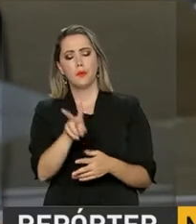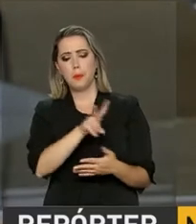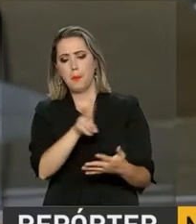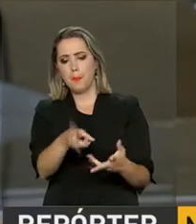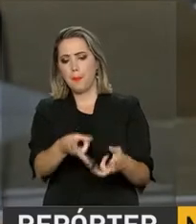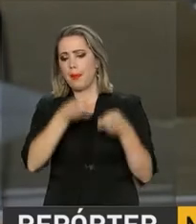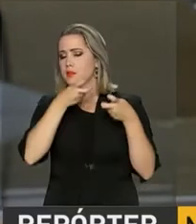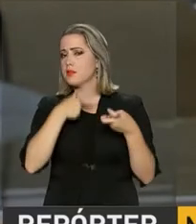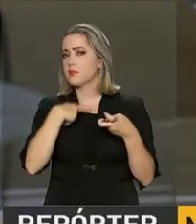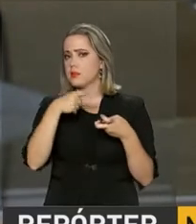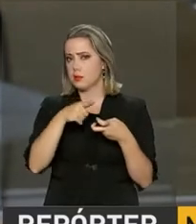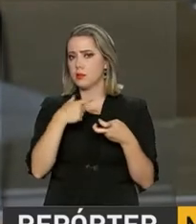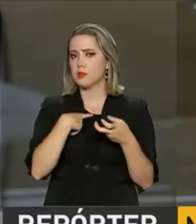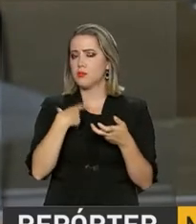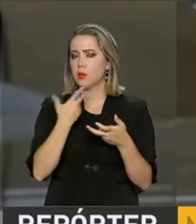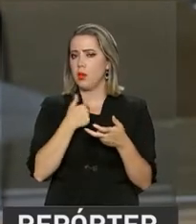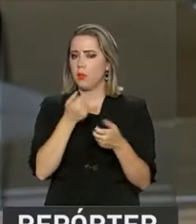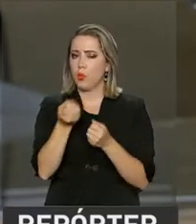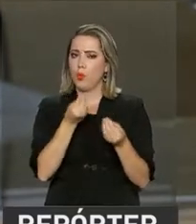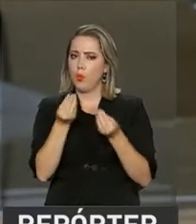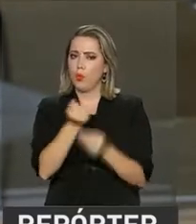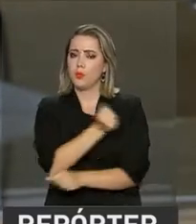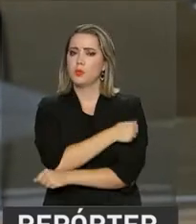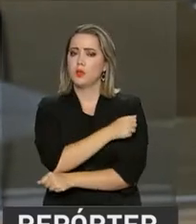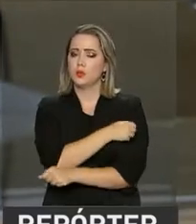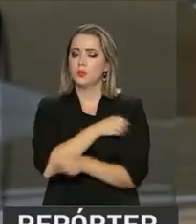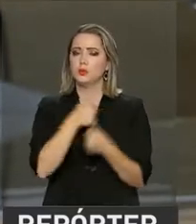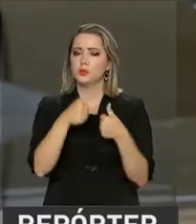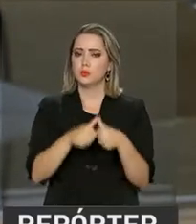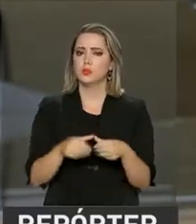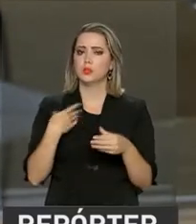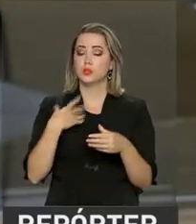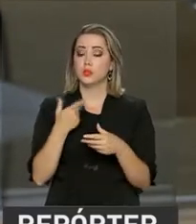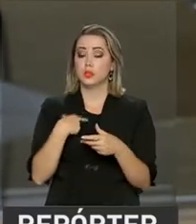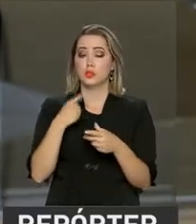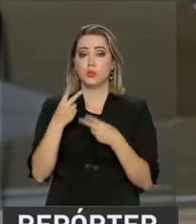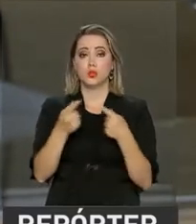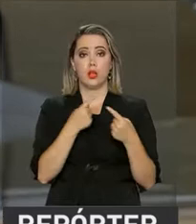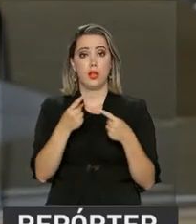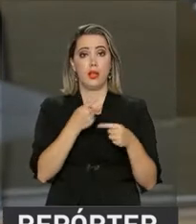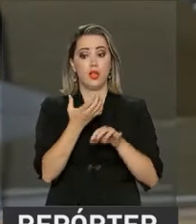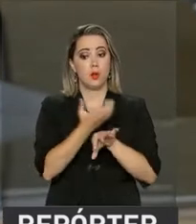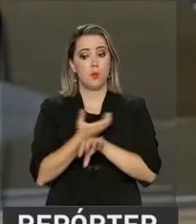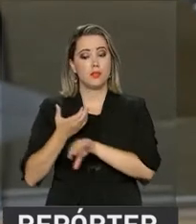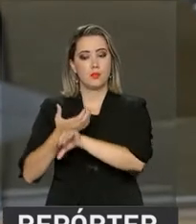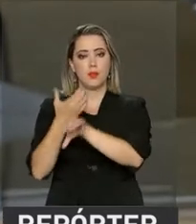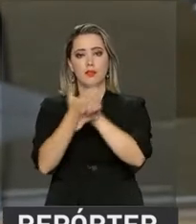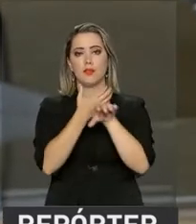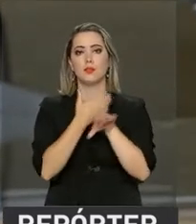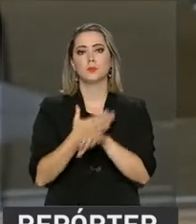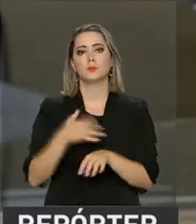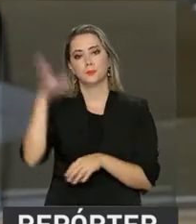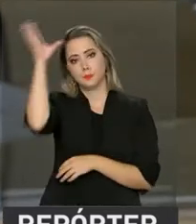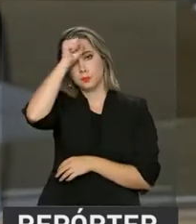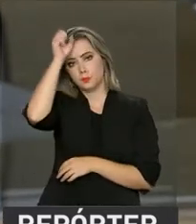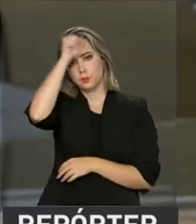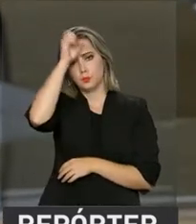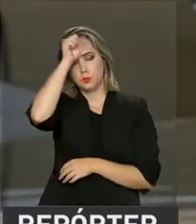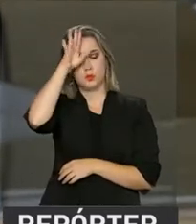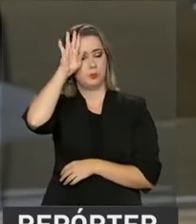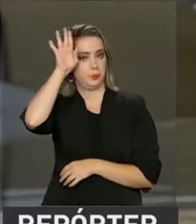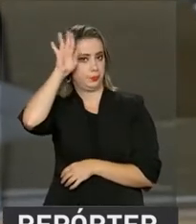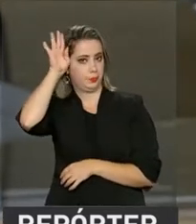dos estudantes de ensino superior em relação aos conteúdos, habilidades e competências adquiridas em sua